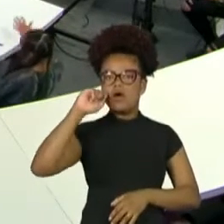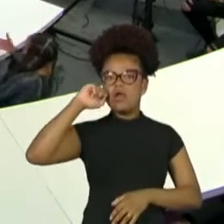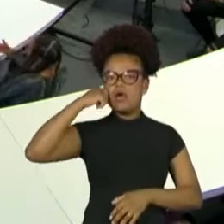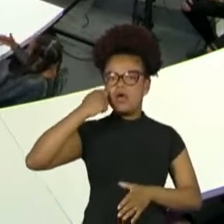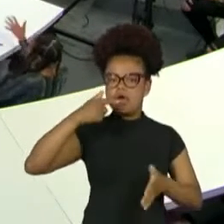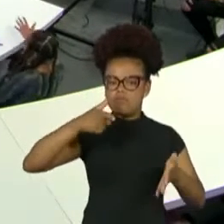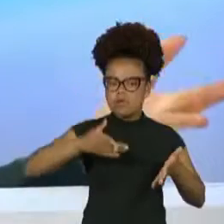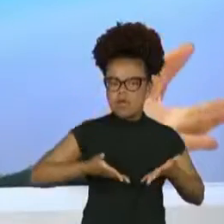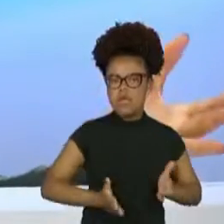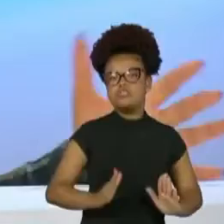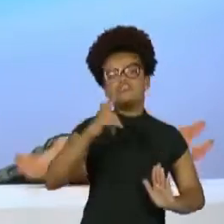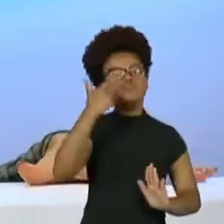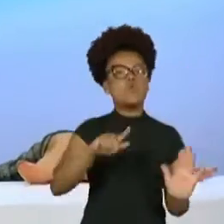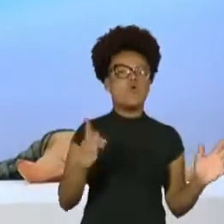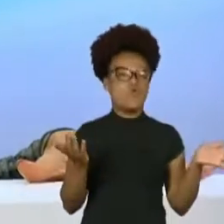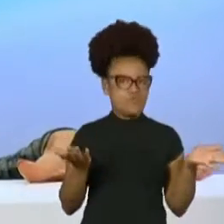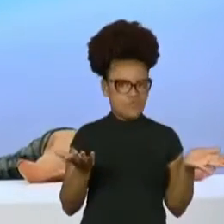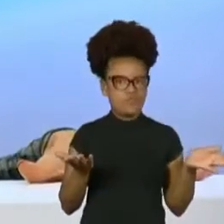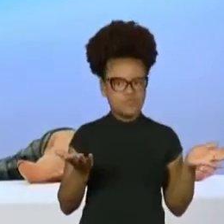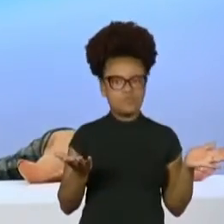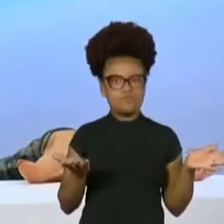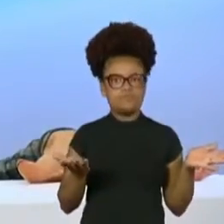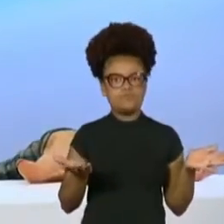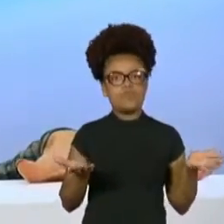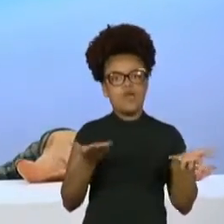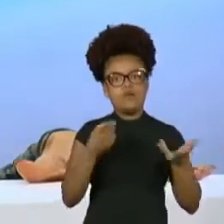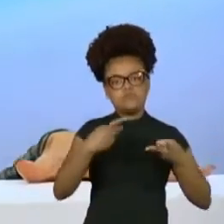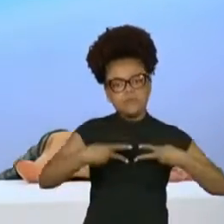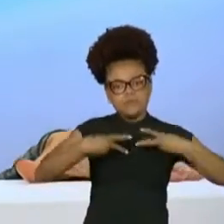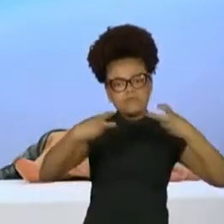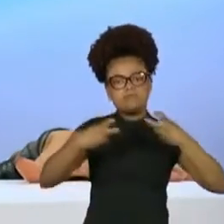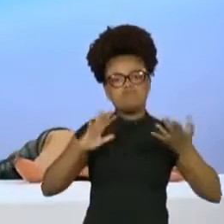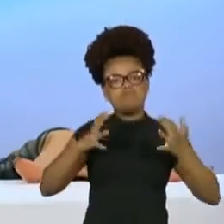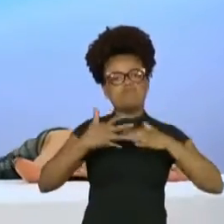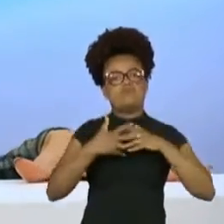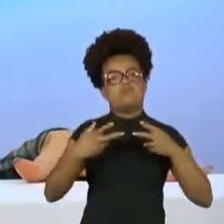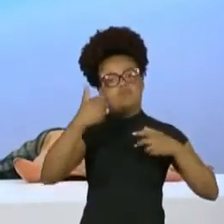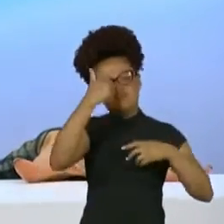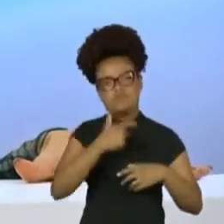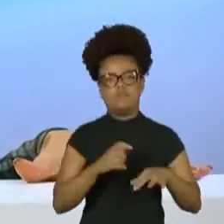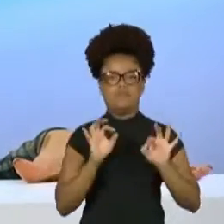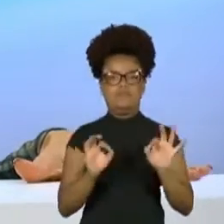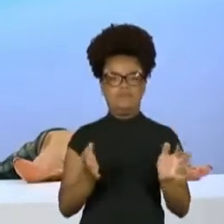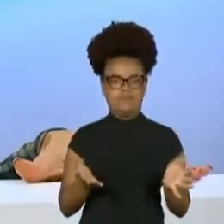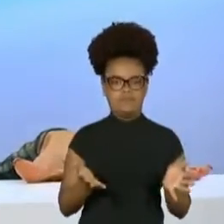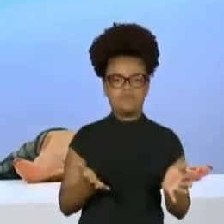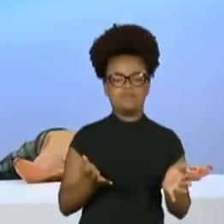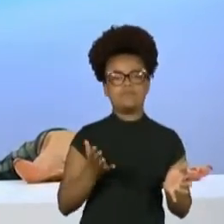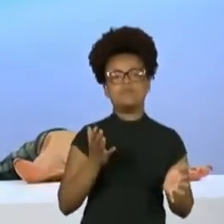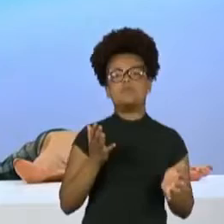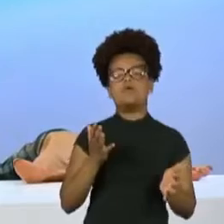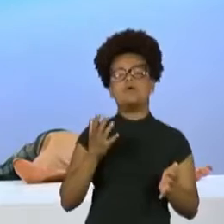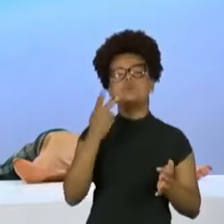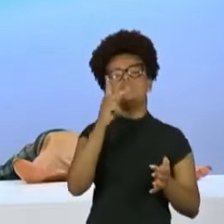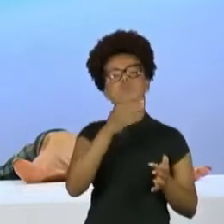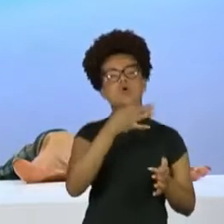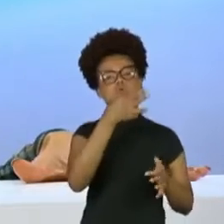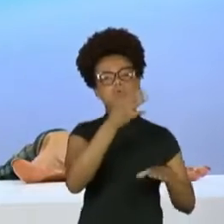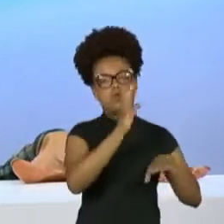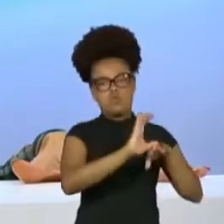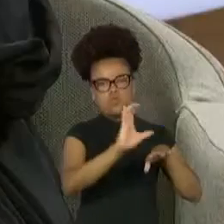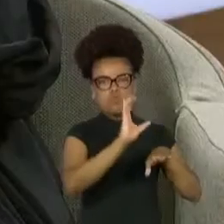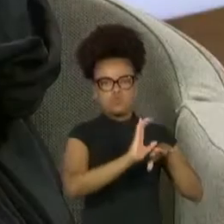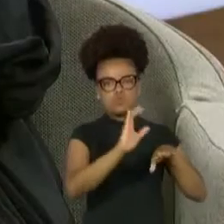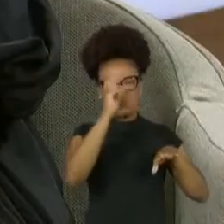como um cidadão normal. Você acha que o curso da Lélia te tornou uma mulher negra, de